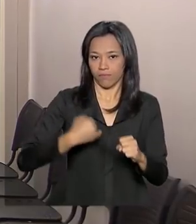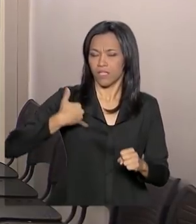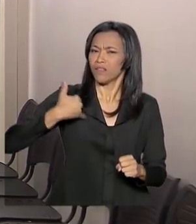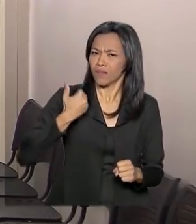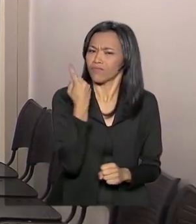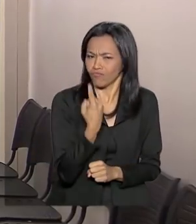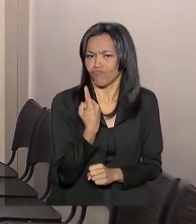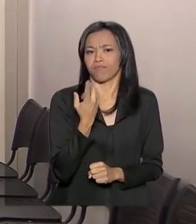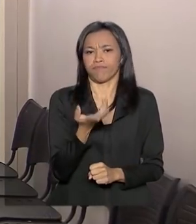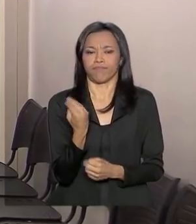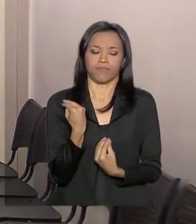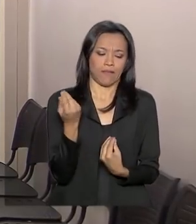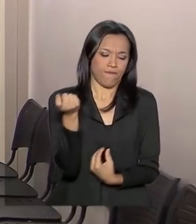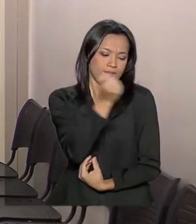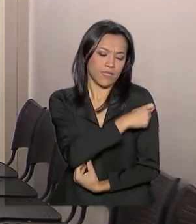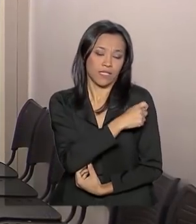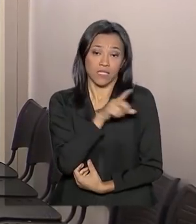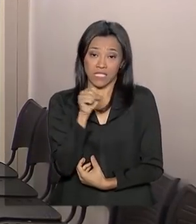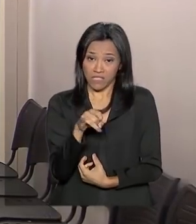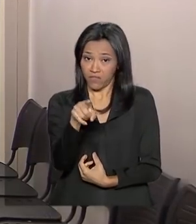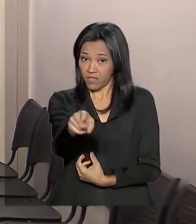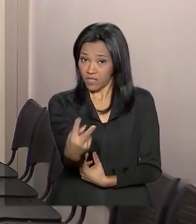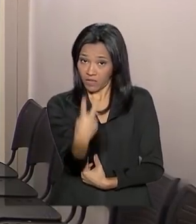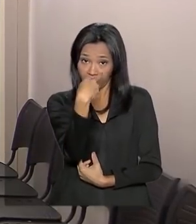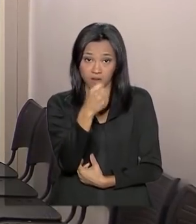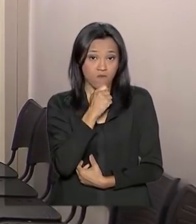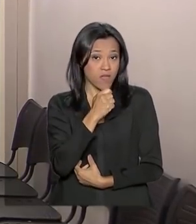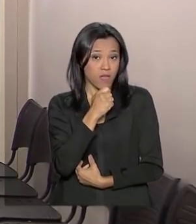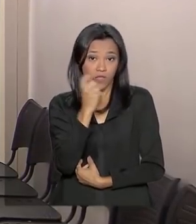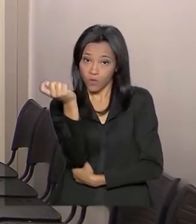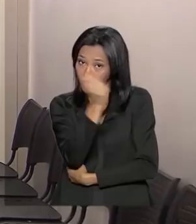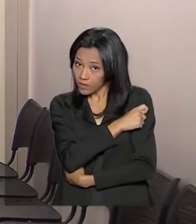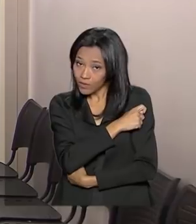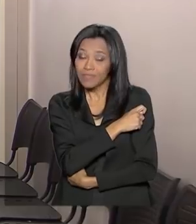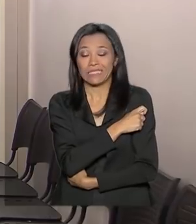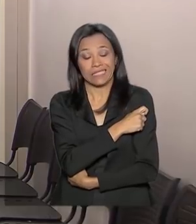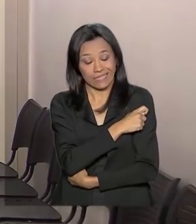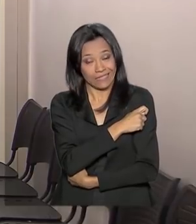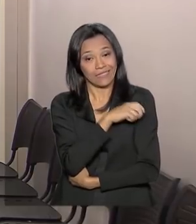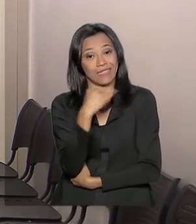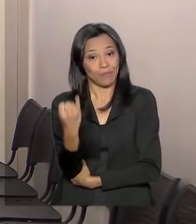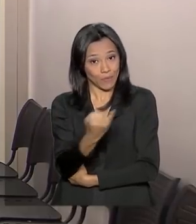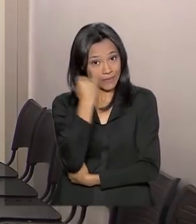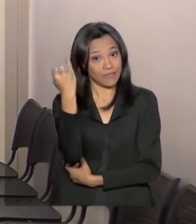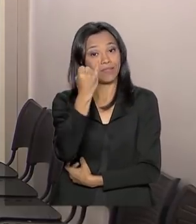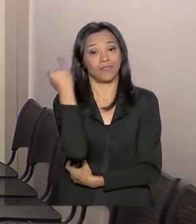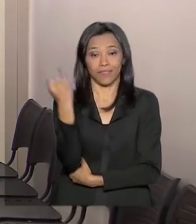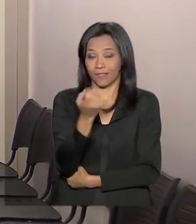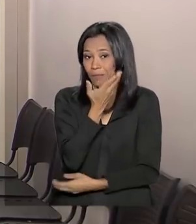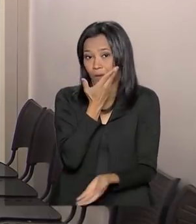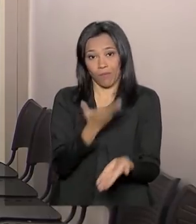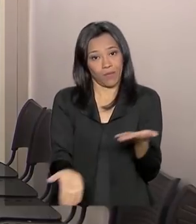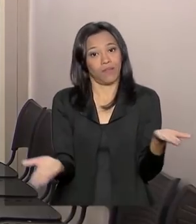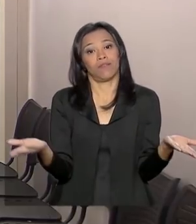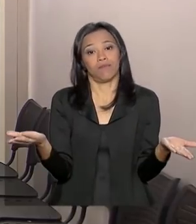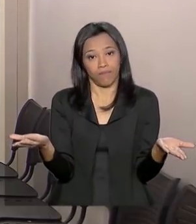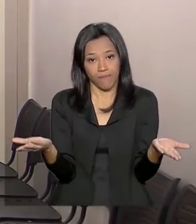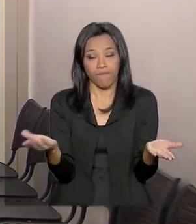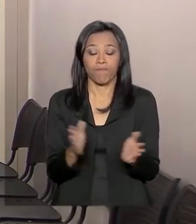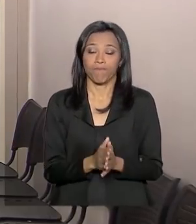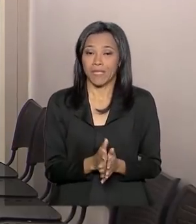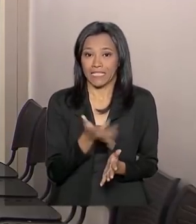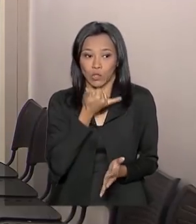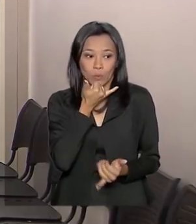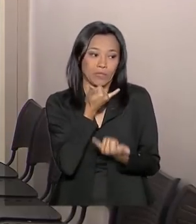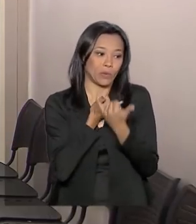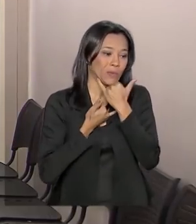você que está nos assistindo não tomou essa vacina, é importante que o faça, não dá para perder essa oportunidade. E não tem